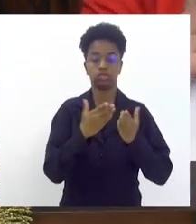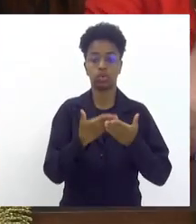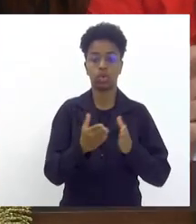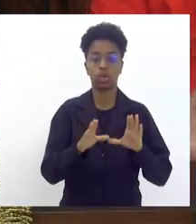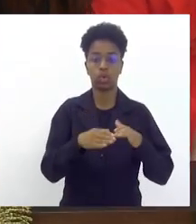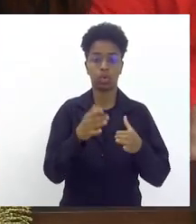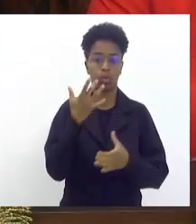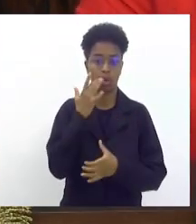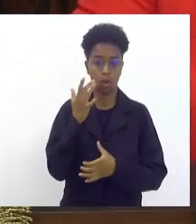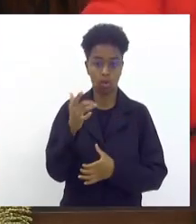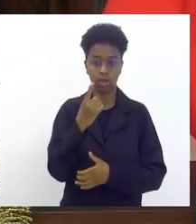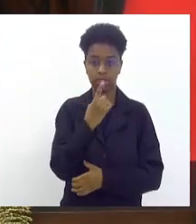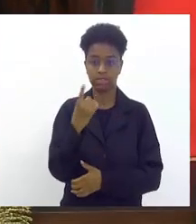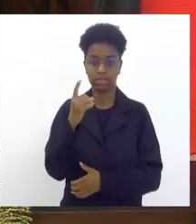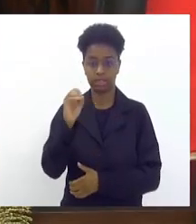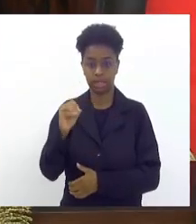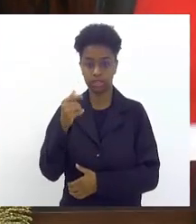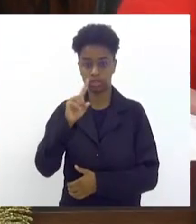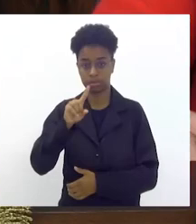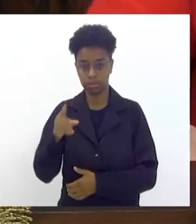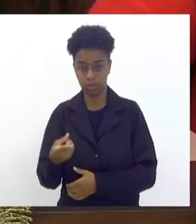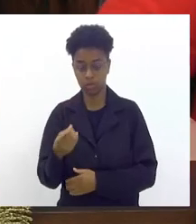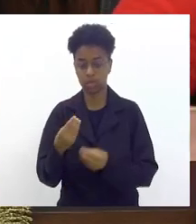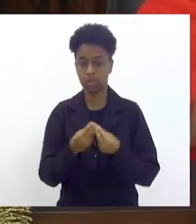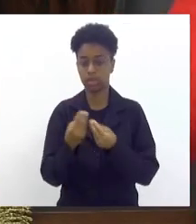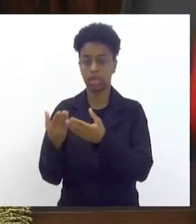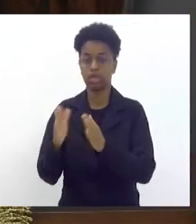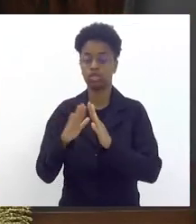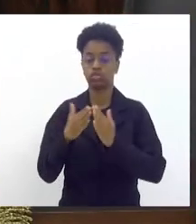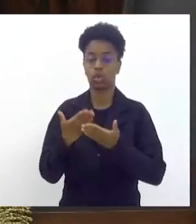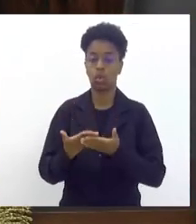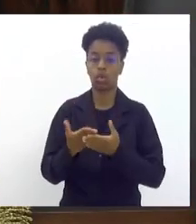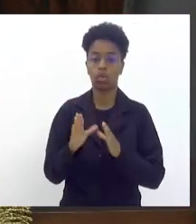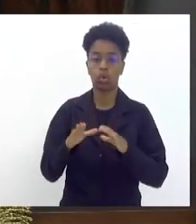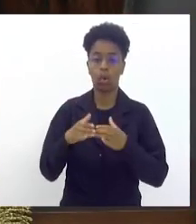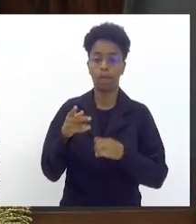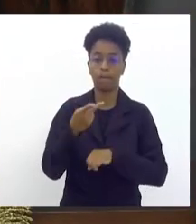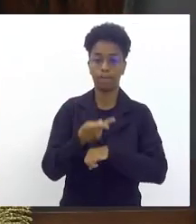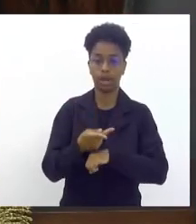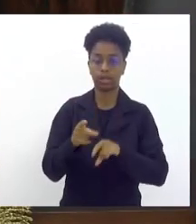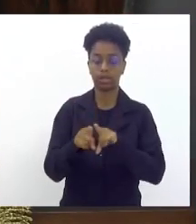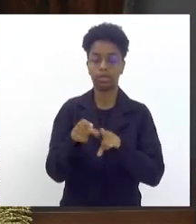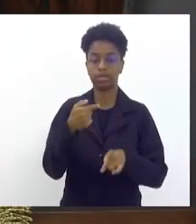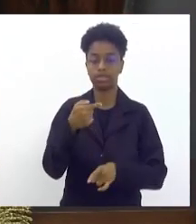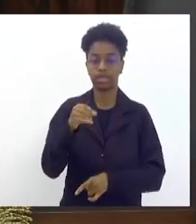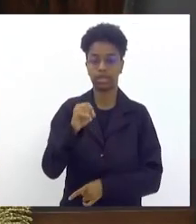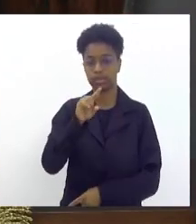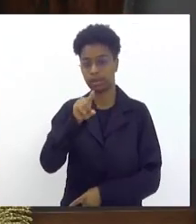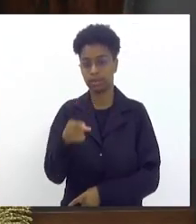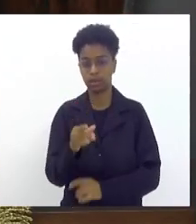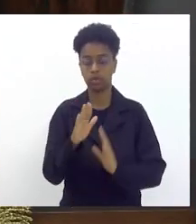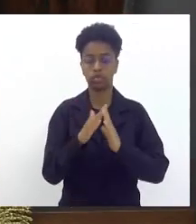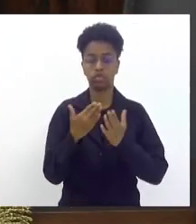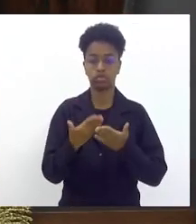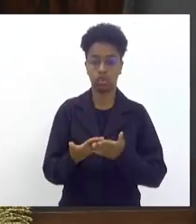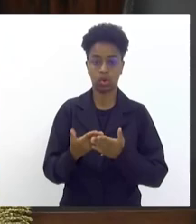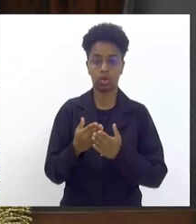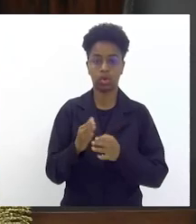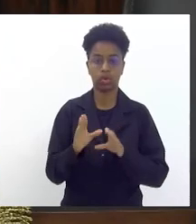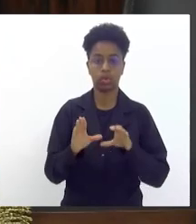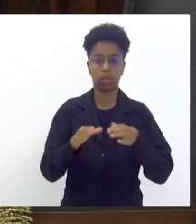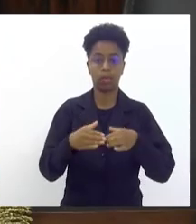110 mil reais para as escolas da série prata e 70 mil reais para as escolas da série bronze